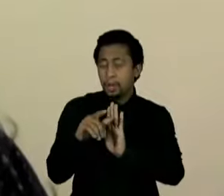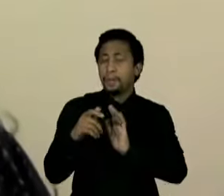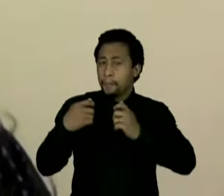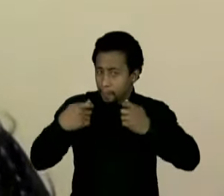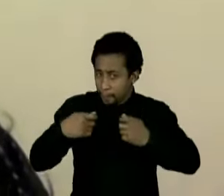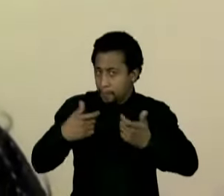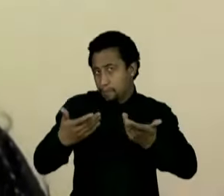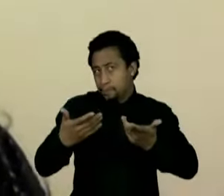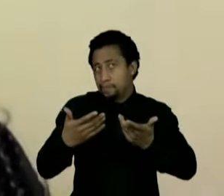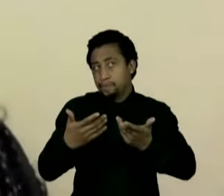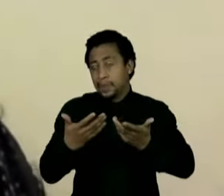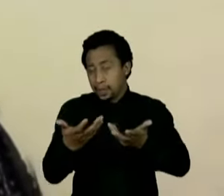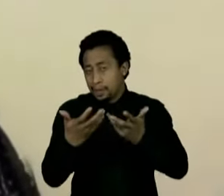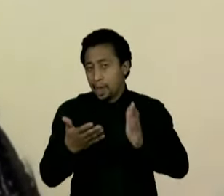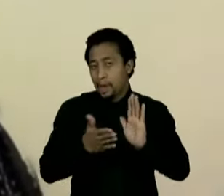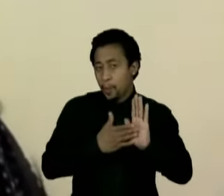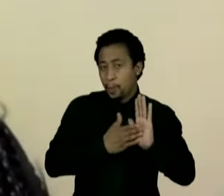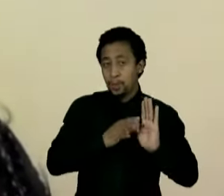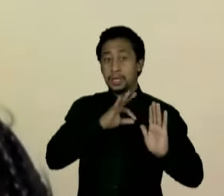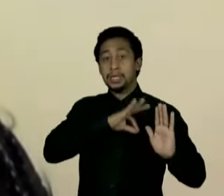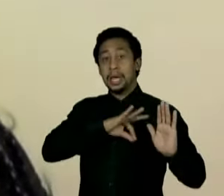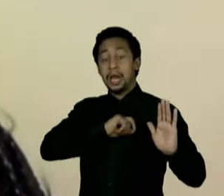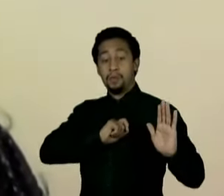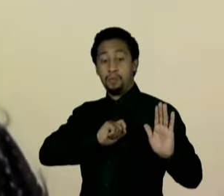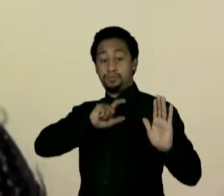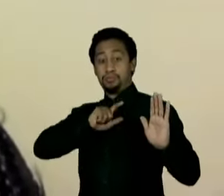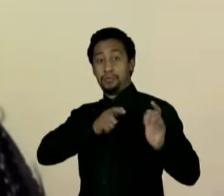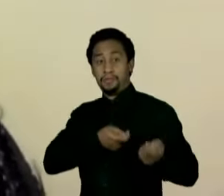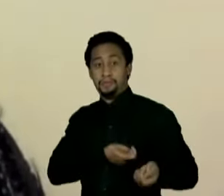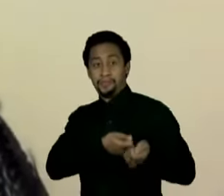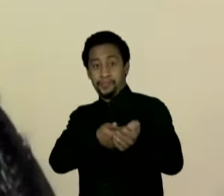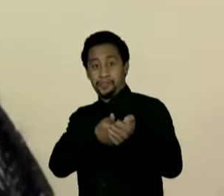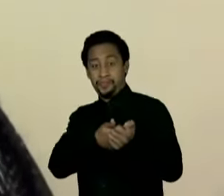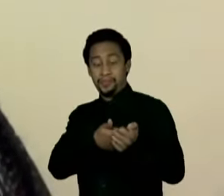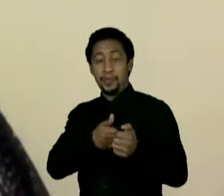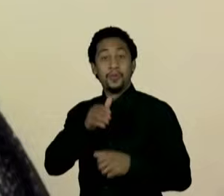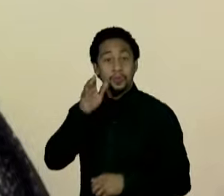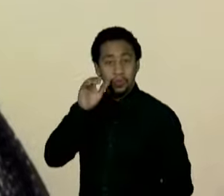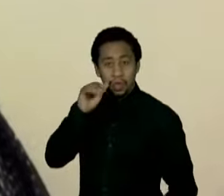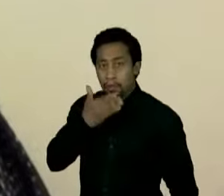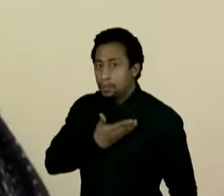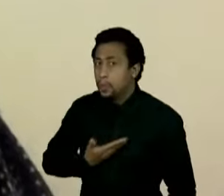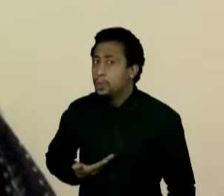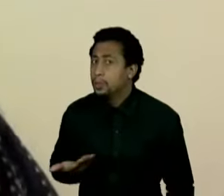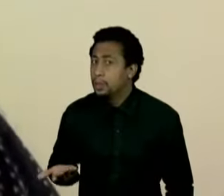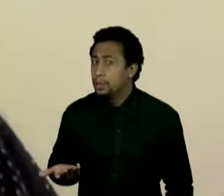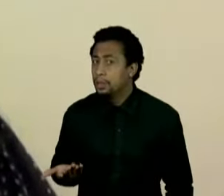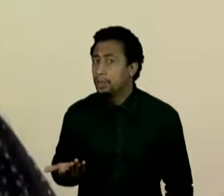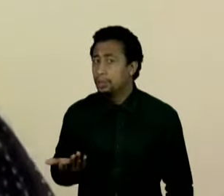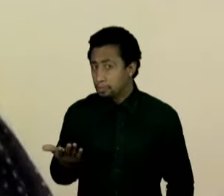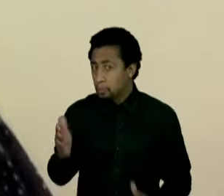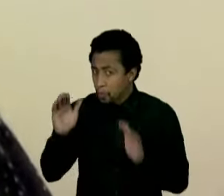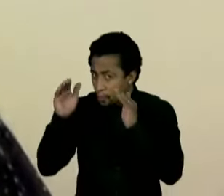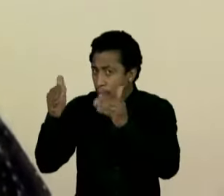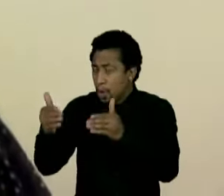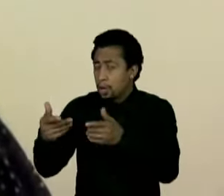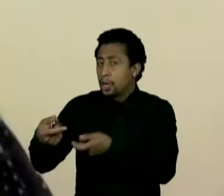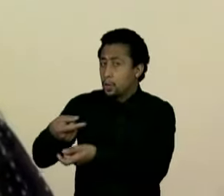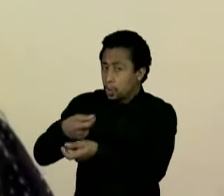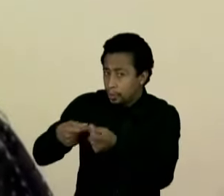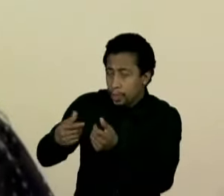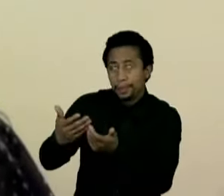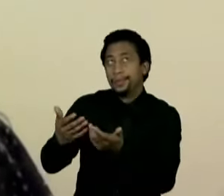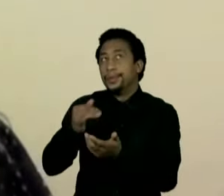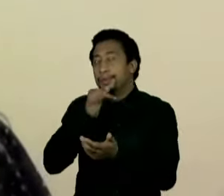servidores? O senhor deixaria de lado essa questão da economia em primeiro lugar com reformas da